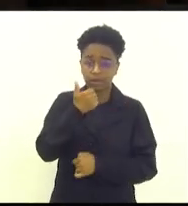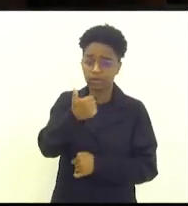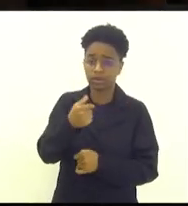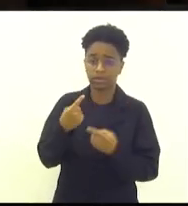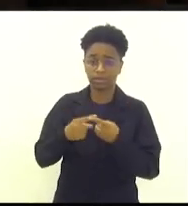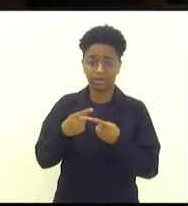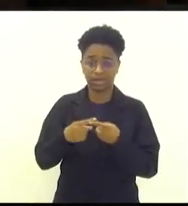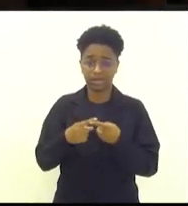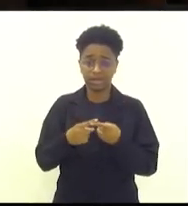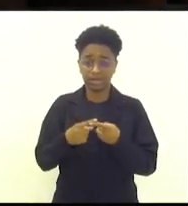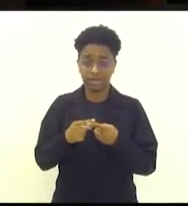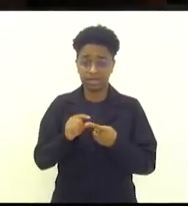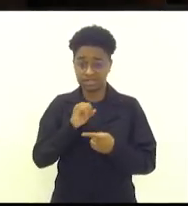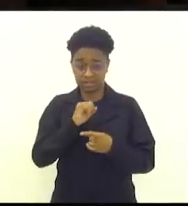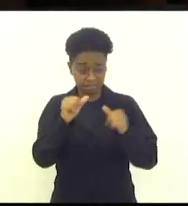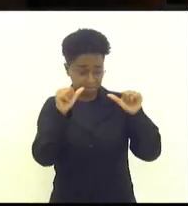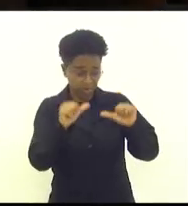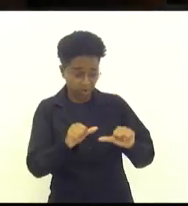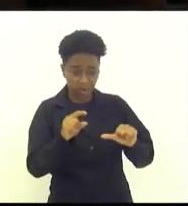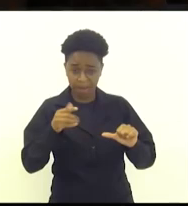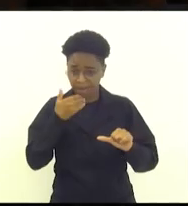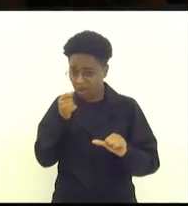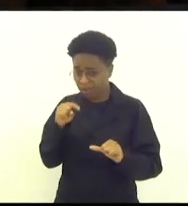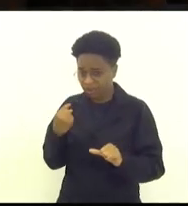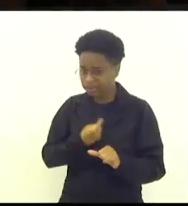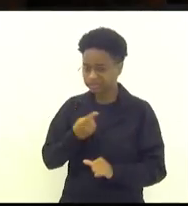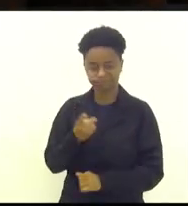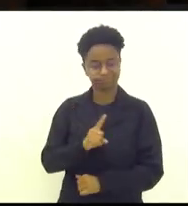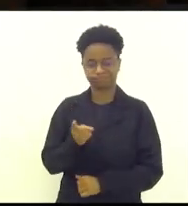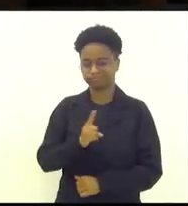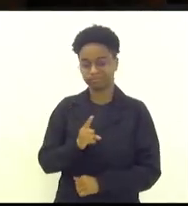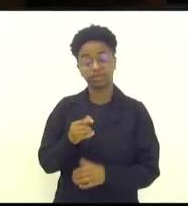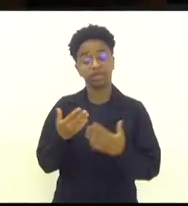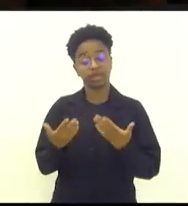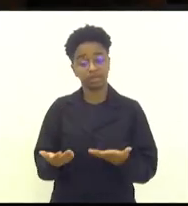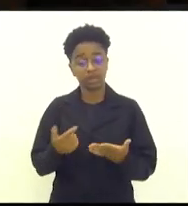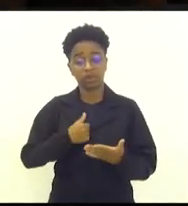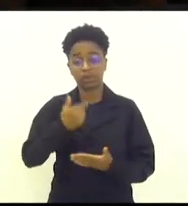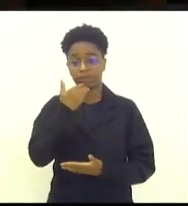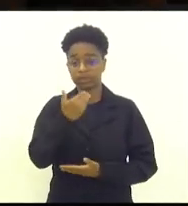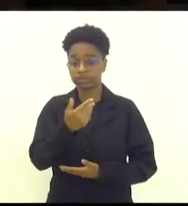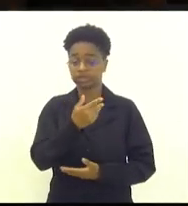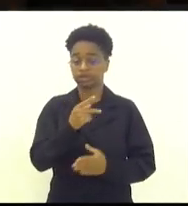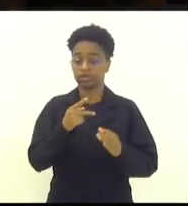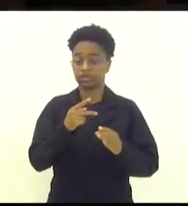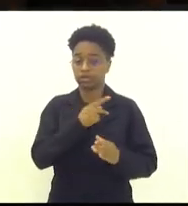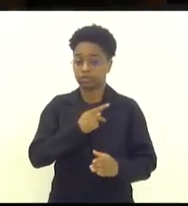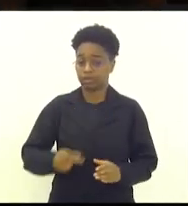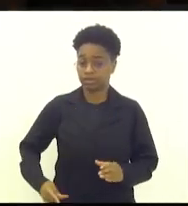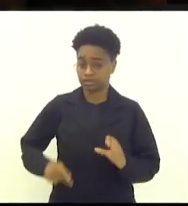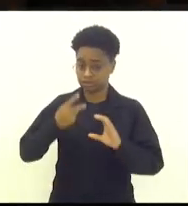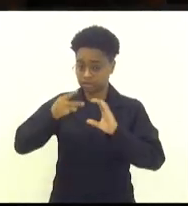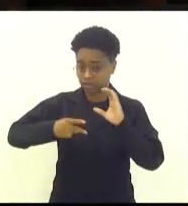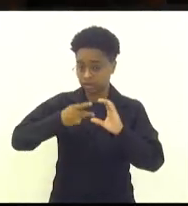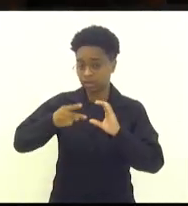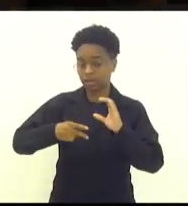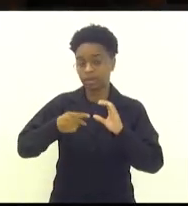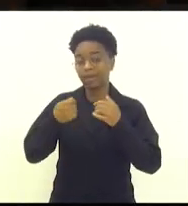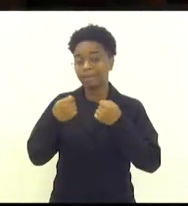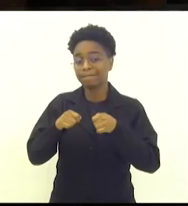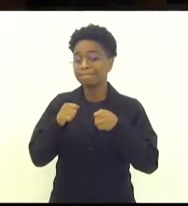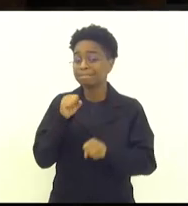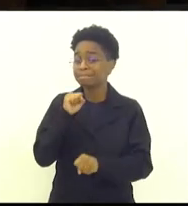pior, melhor não é o nosso jogo. Então, queria pedir ao presidente da Câmara que cesse com